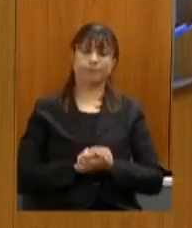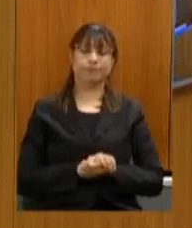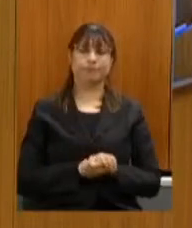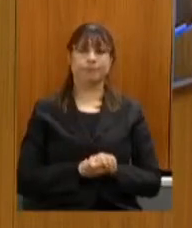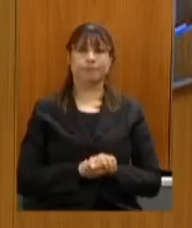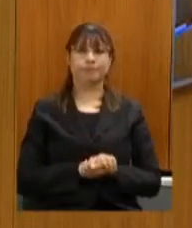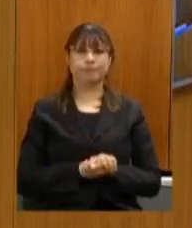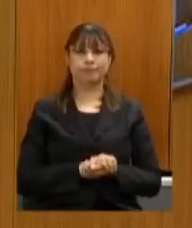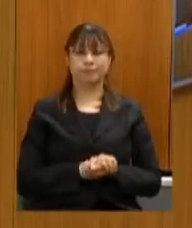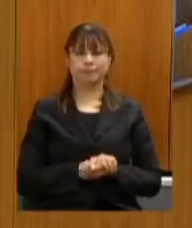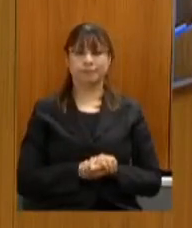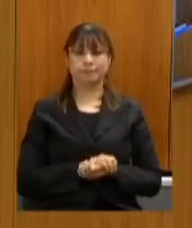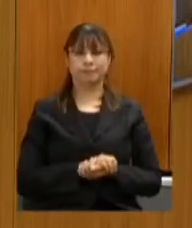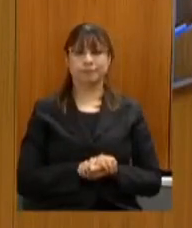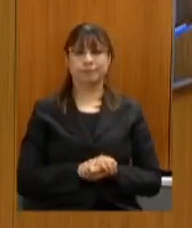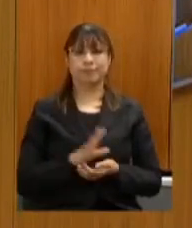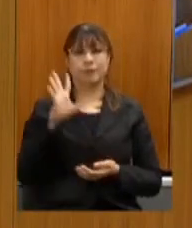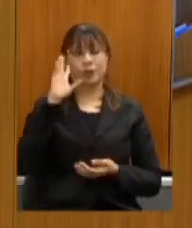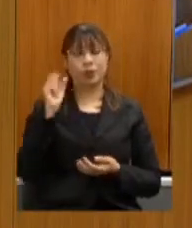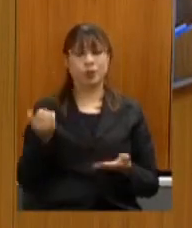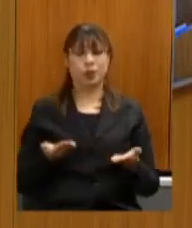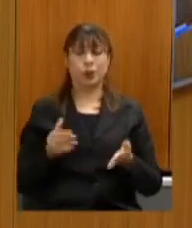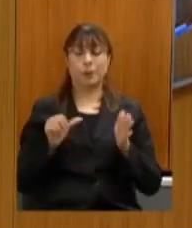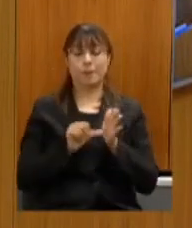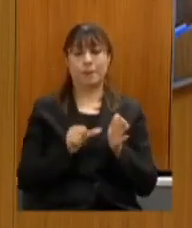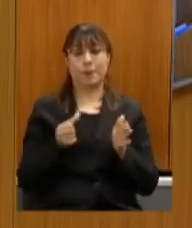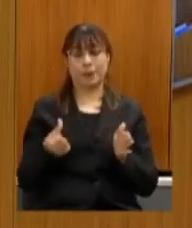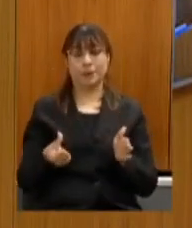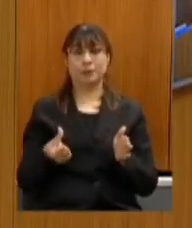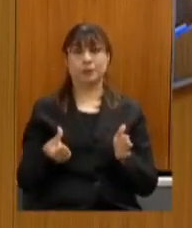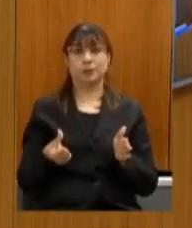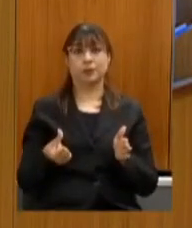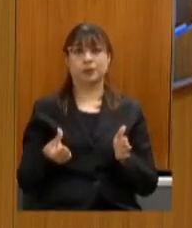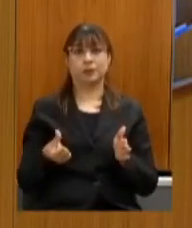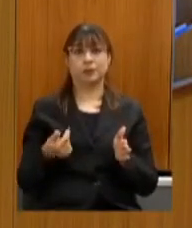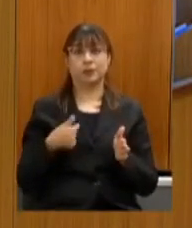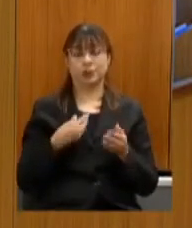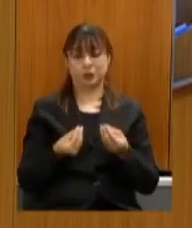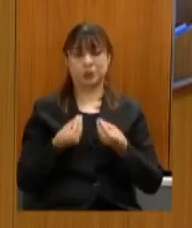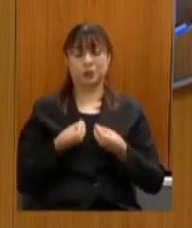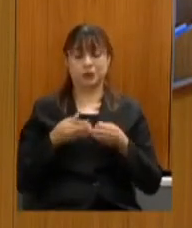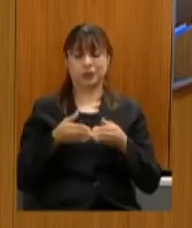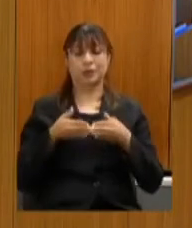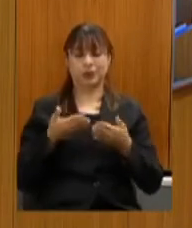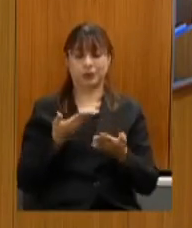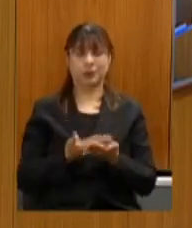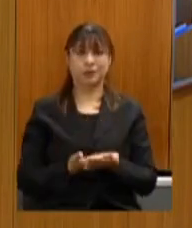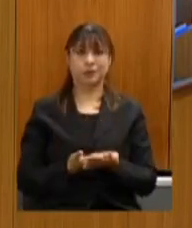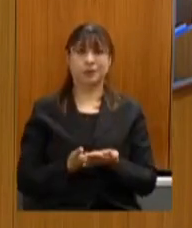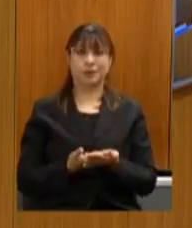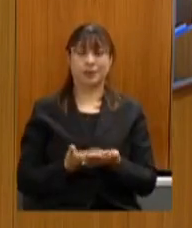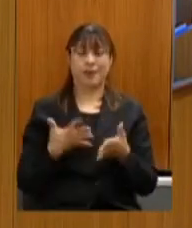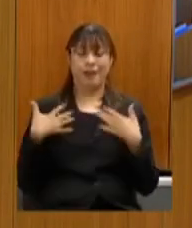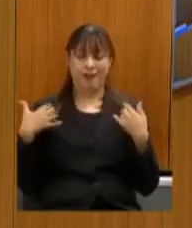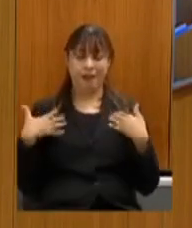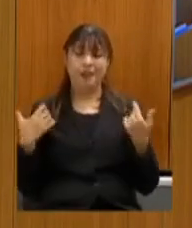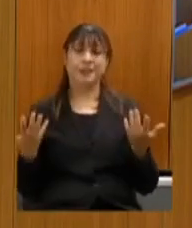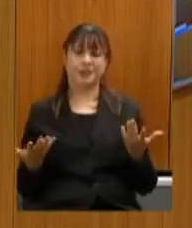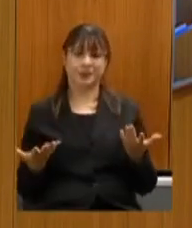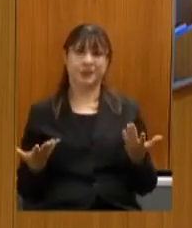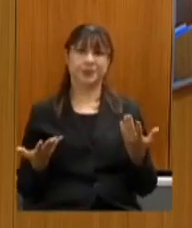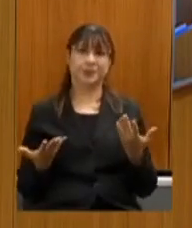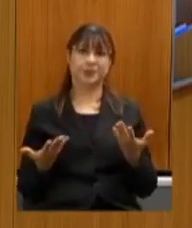olha eu acho que é a primeira vez que eu tenho que eu recebo os requerimentos assim com tanta alegria porque